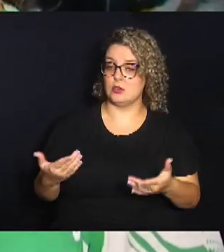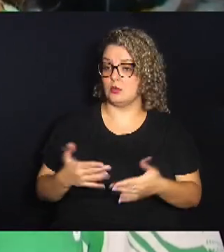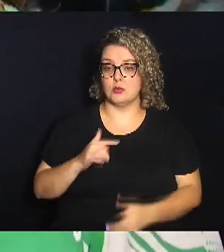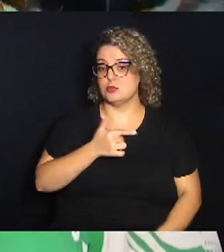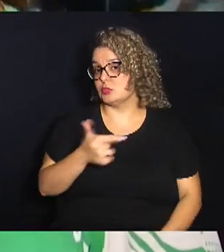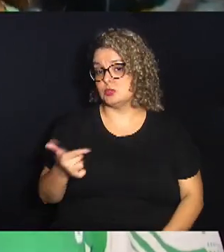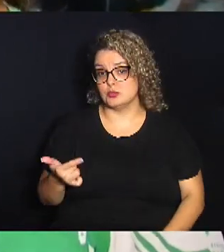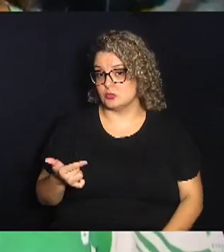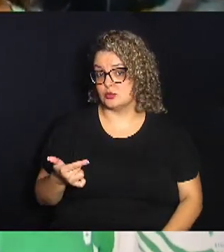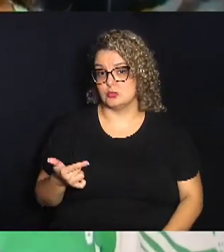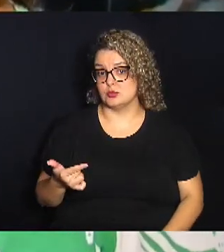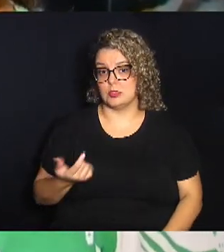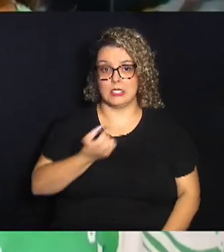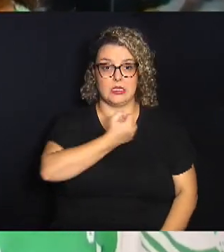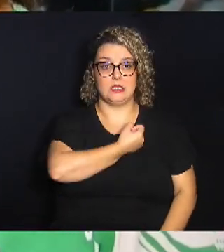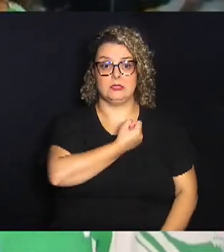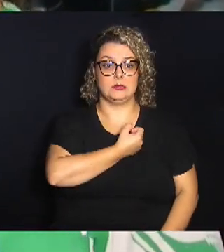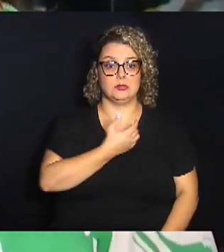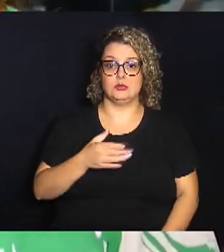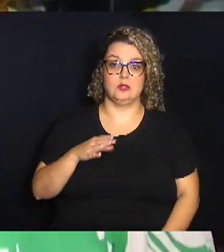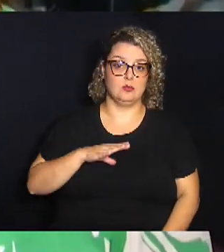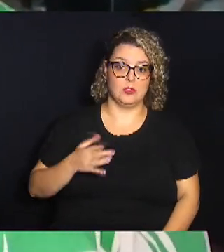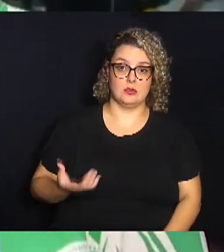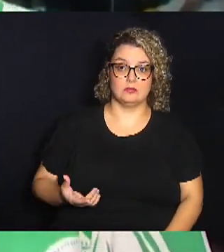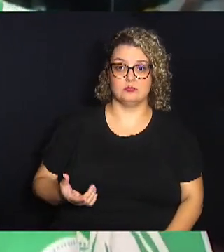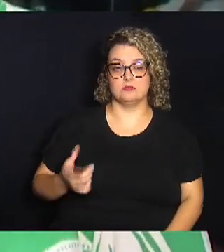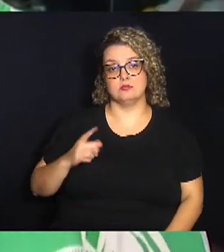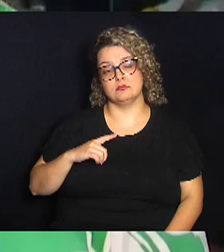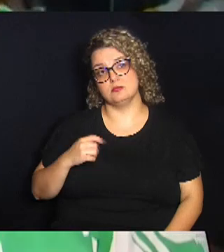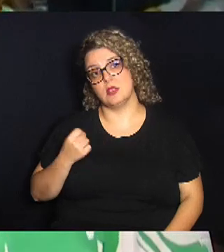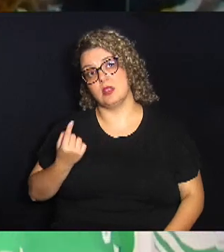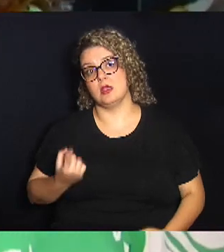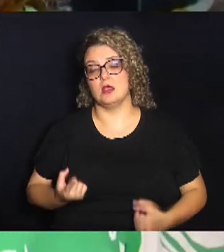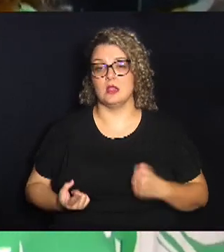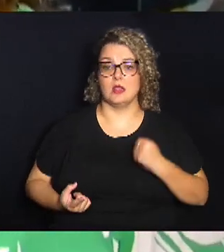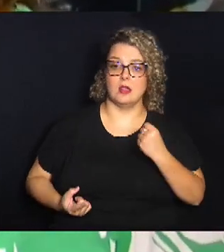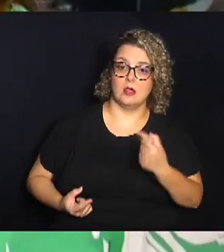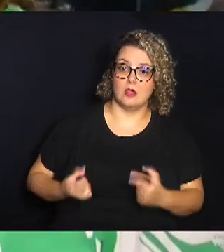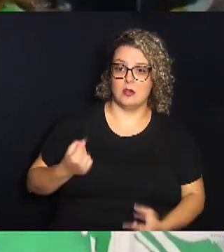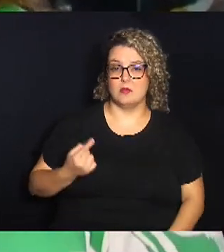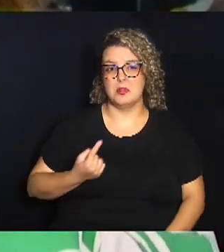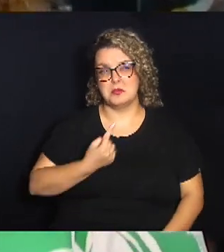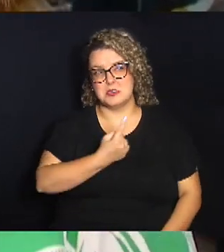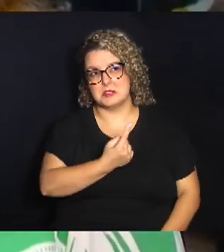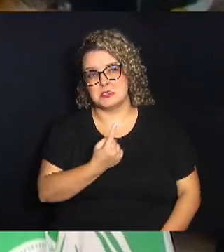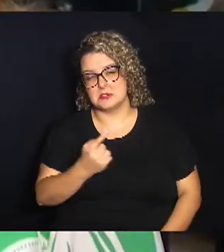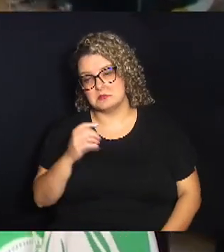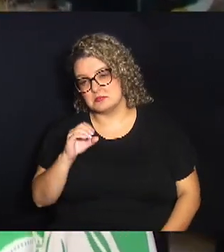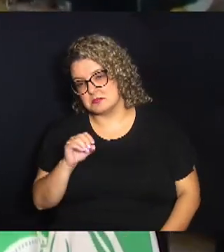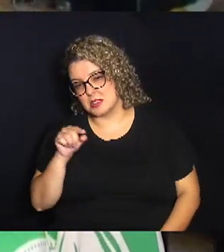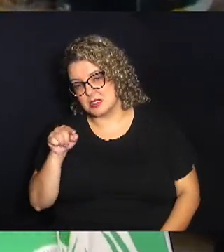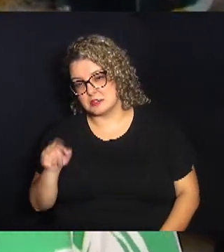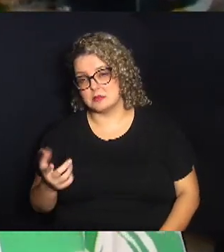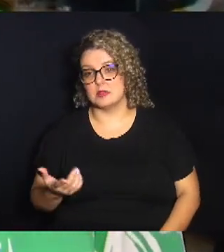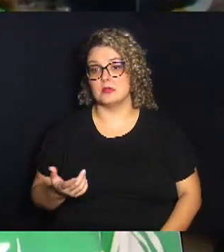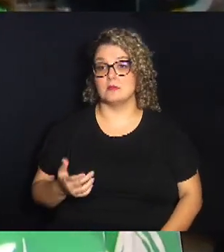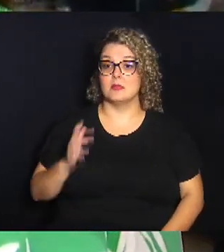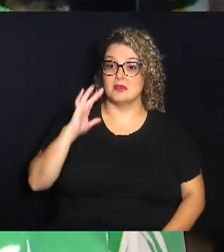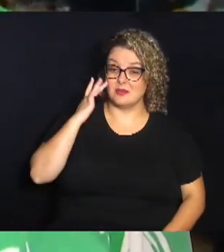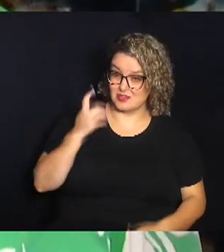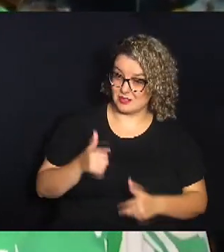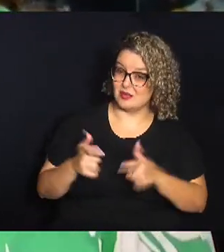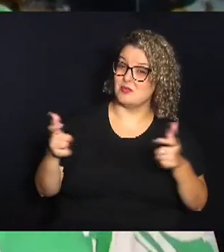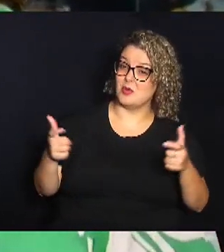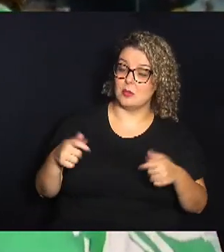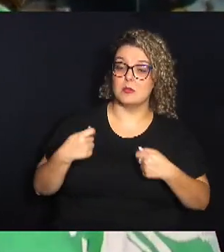esse número na cidade, tem alguns números que dizem 110 mil, mas deve ser muito maior que isso, nós precisamos